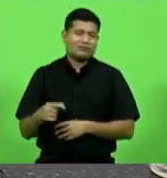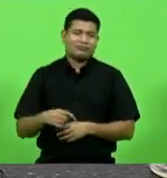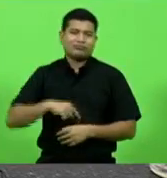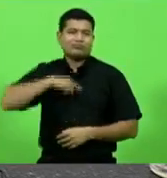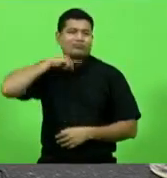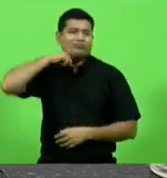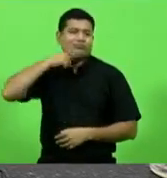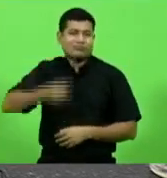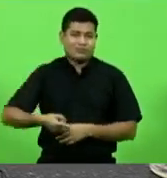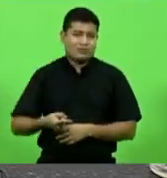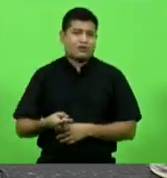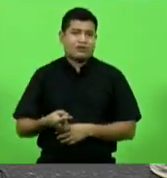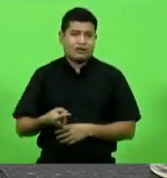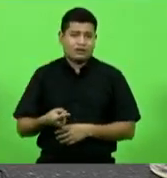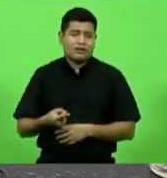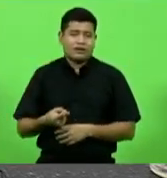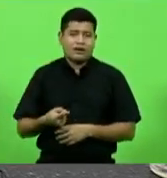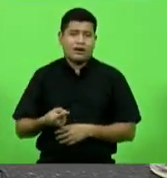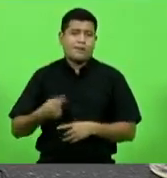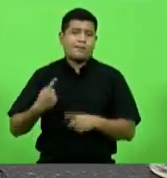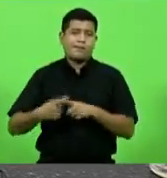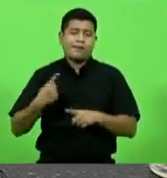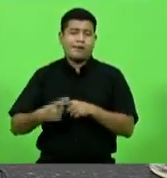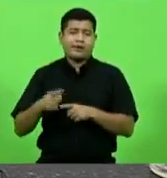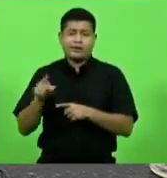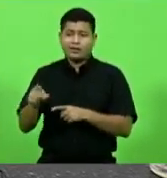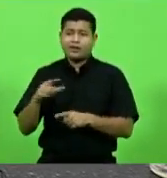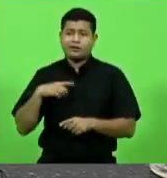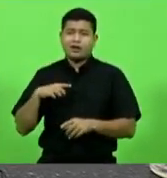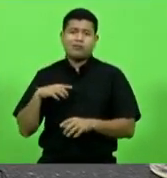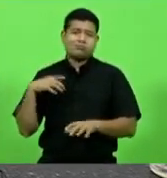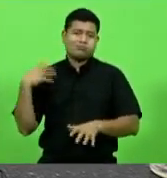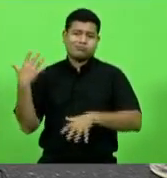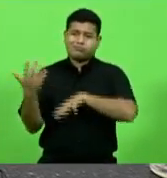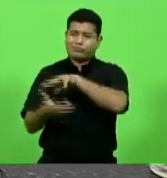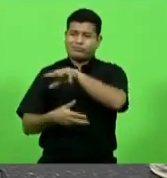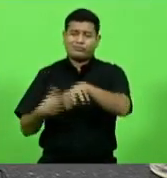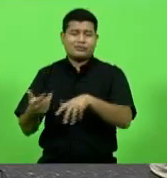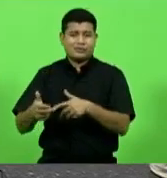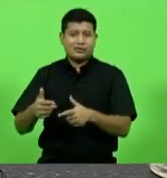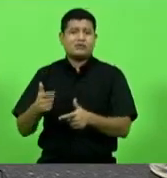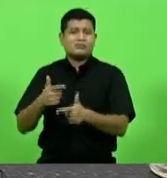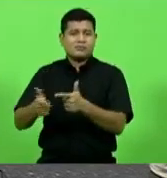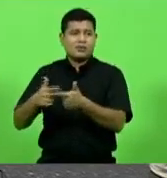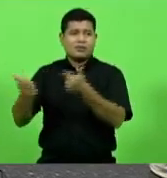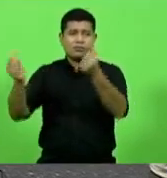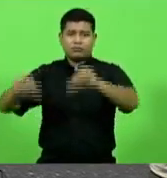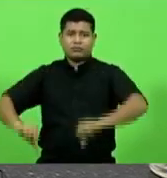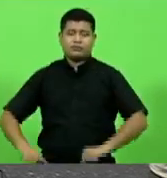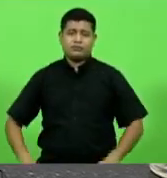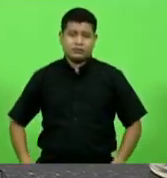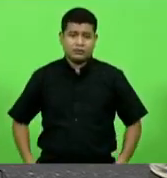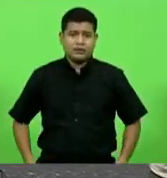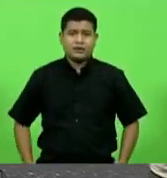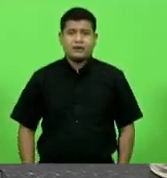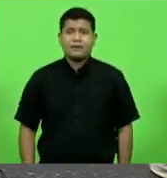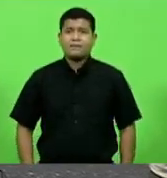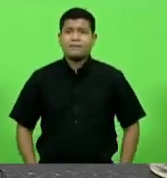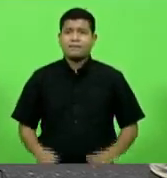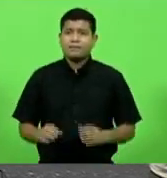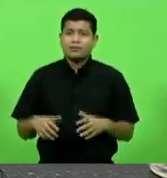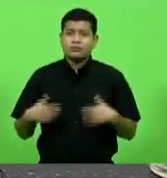chegou ao praticamente ao colapso então essas e tantas outras rodovias em Santa